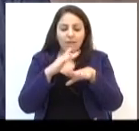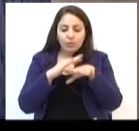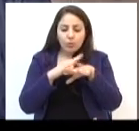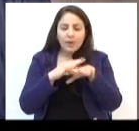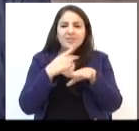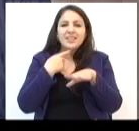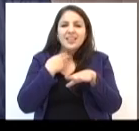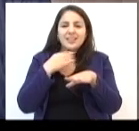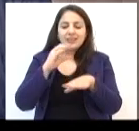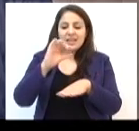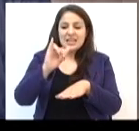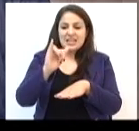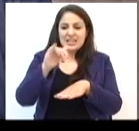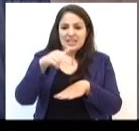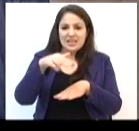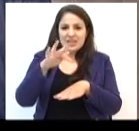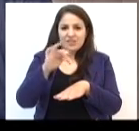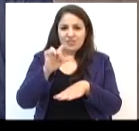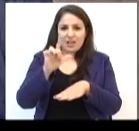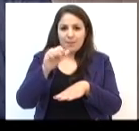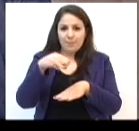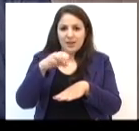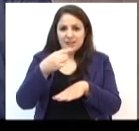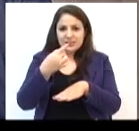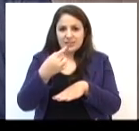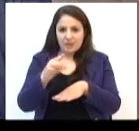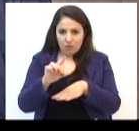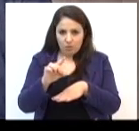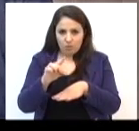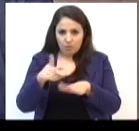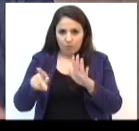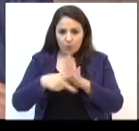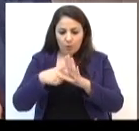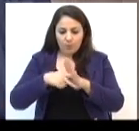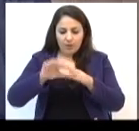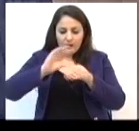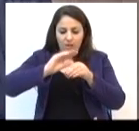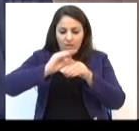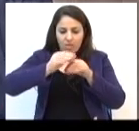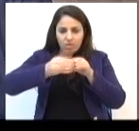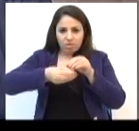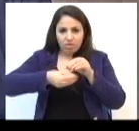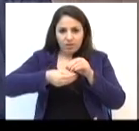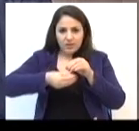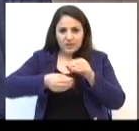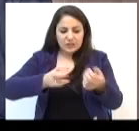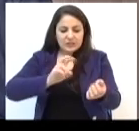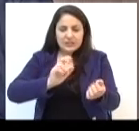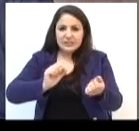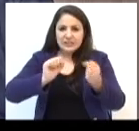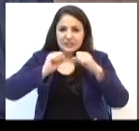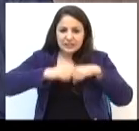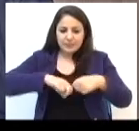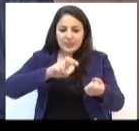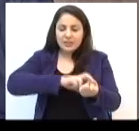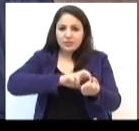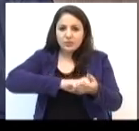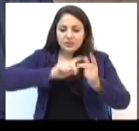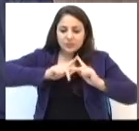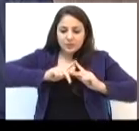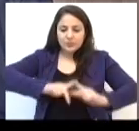secundária, é uma infecção de um tecido que revece todo o sistema nervoso